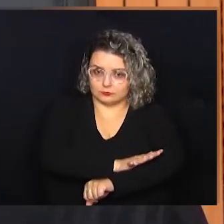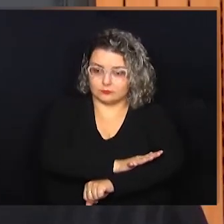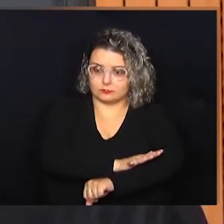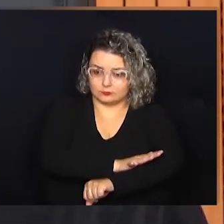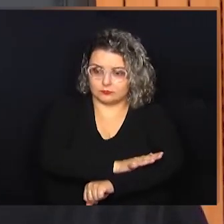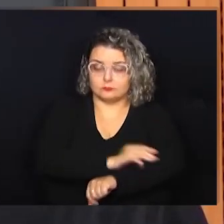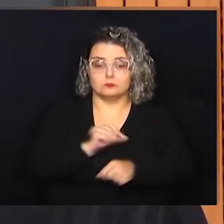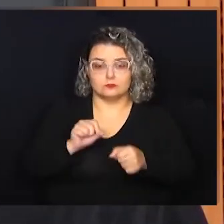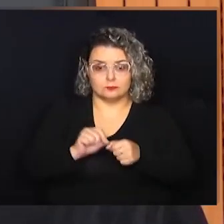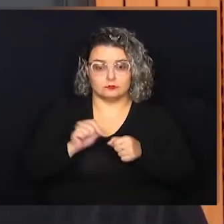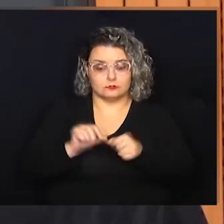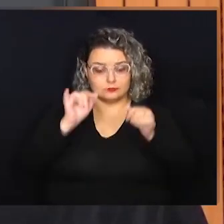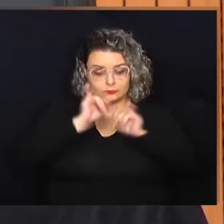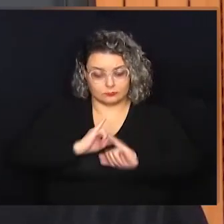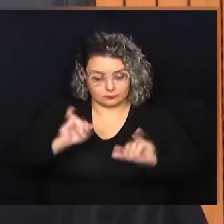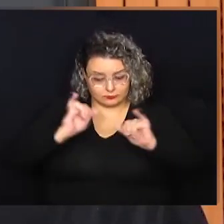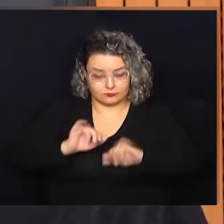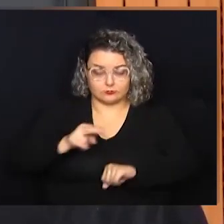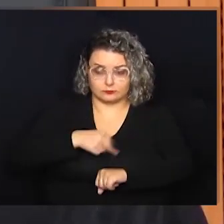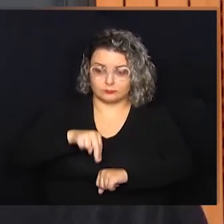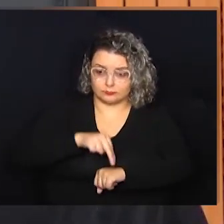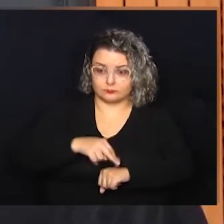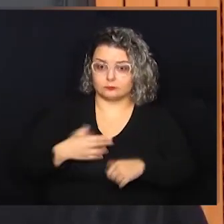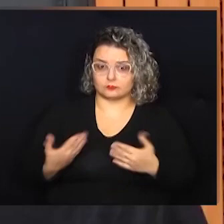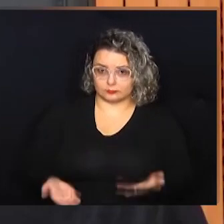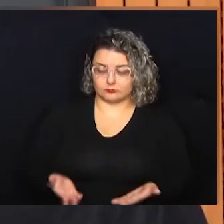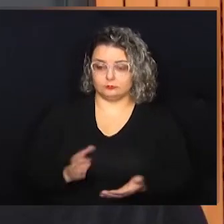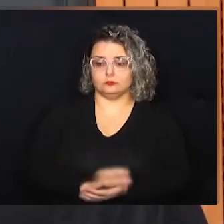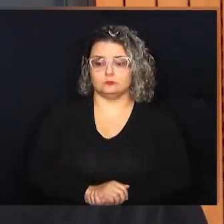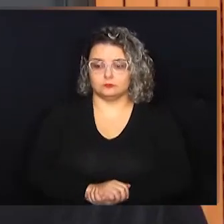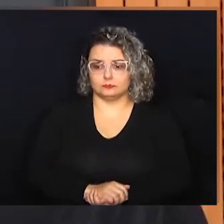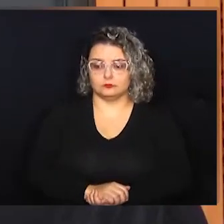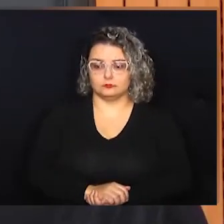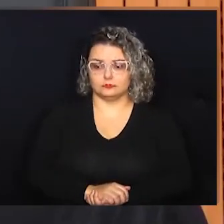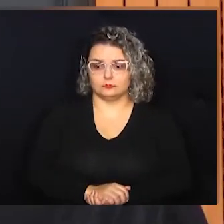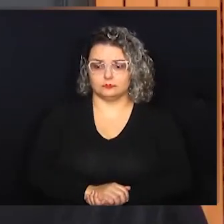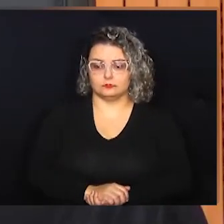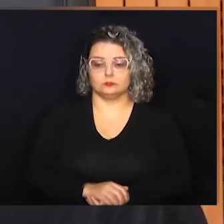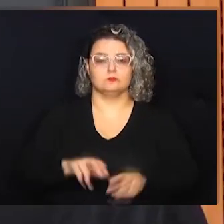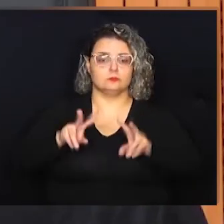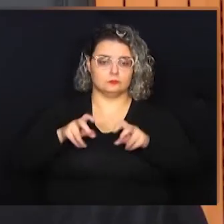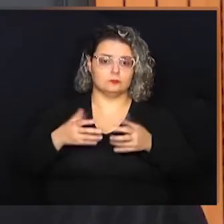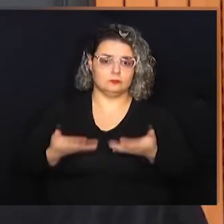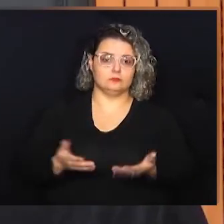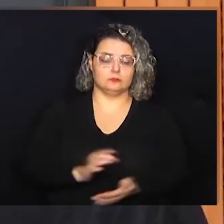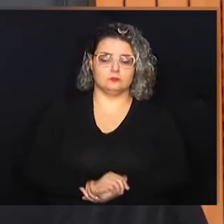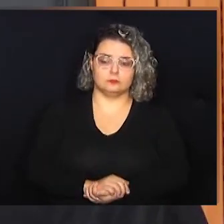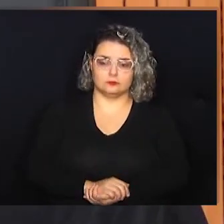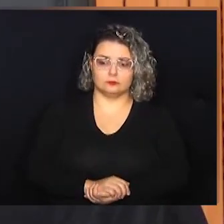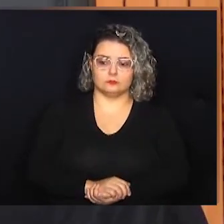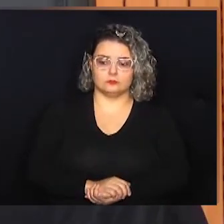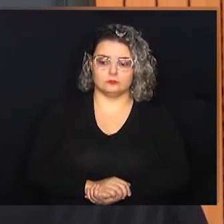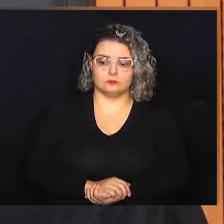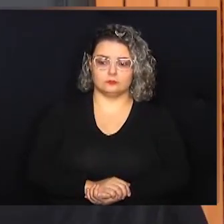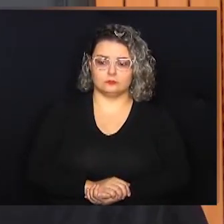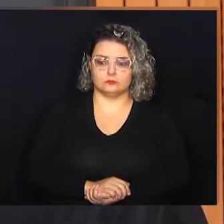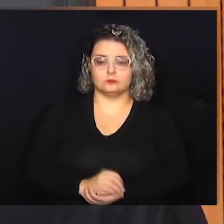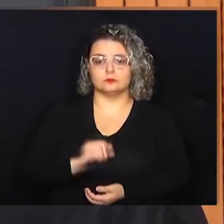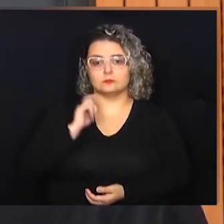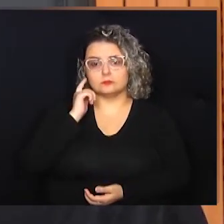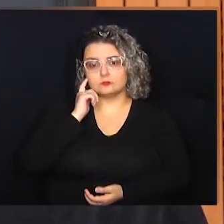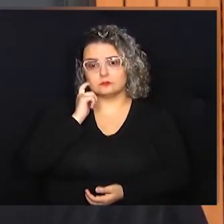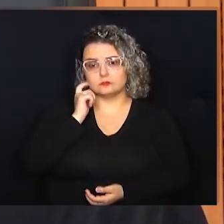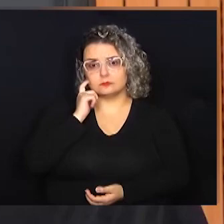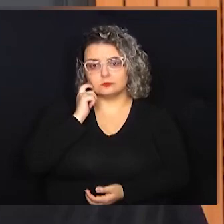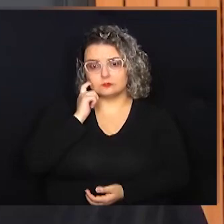e foi feita uma campanha nacional sobre essa temática. Então,